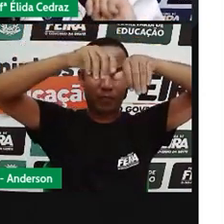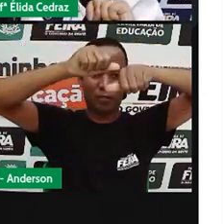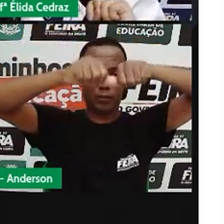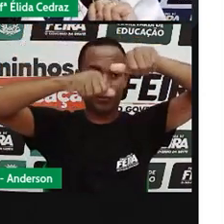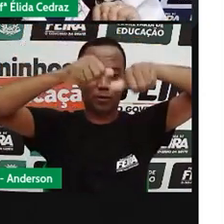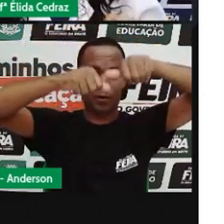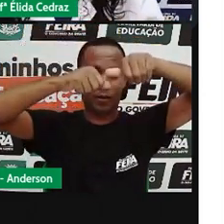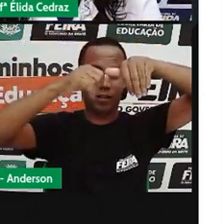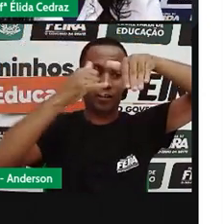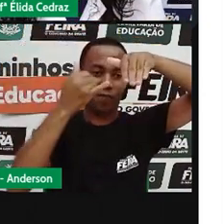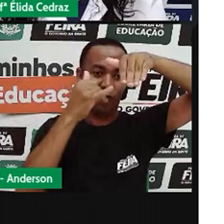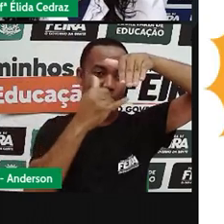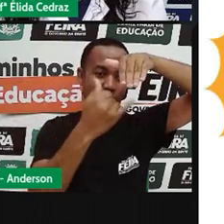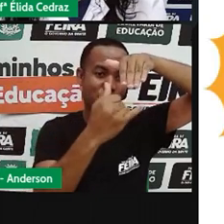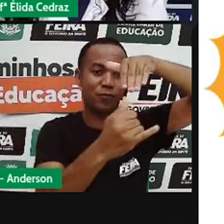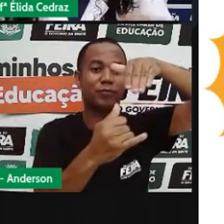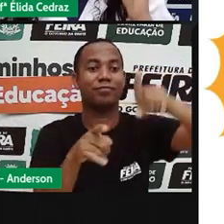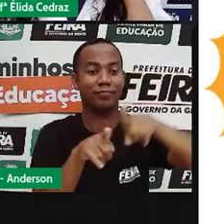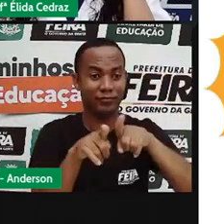elétrica.